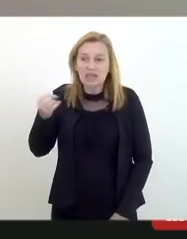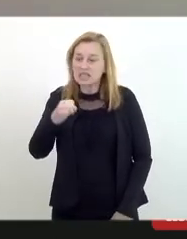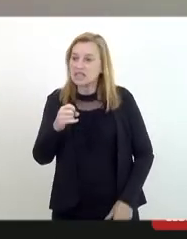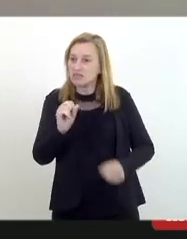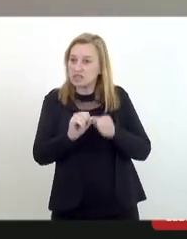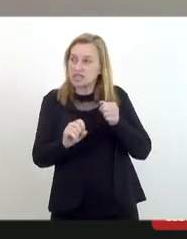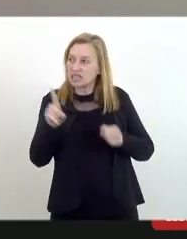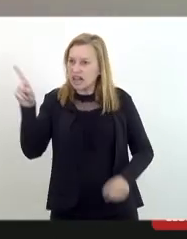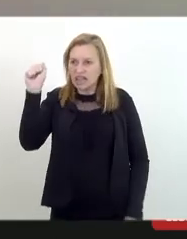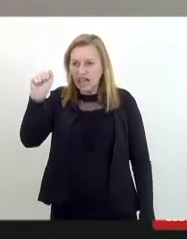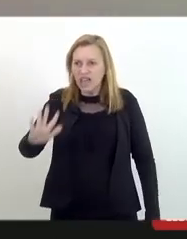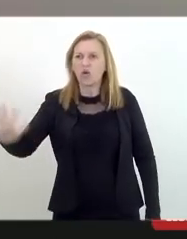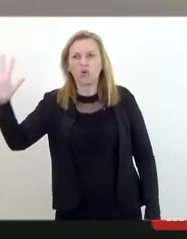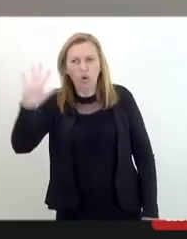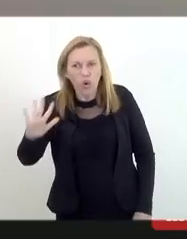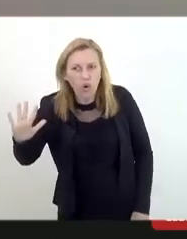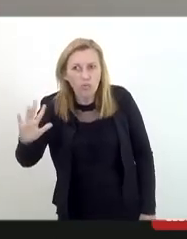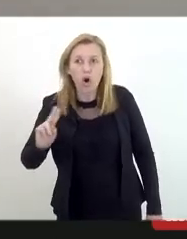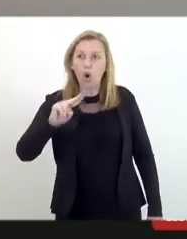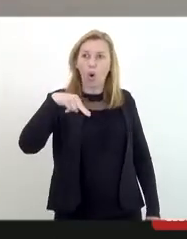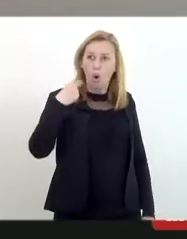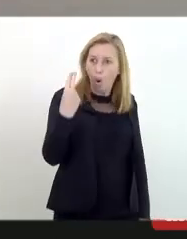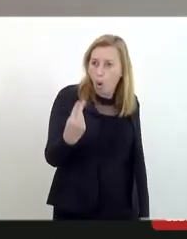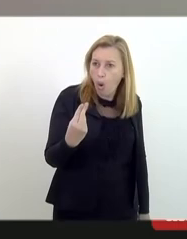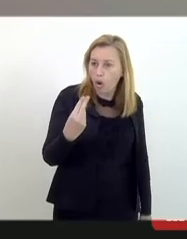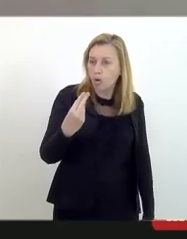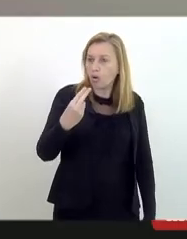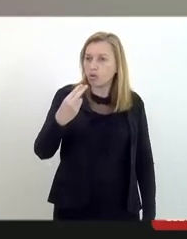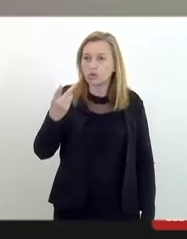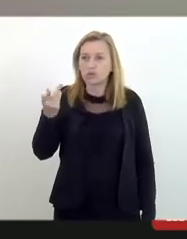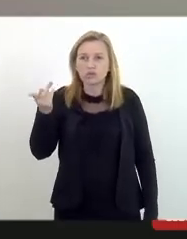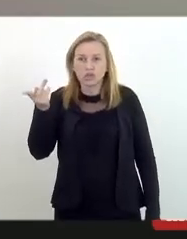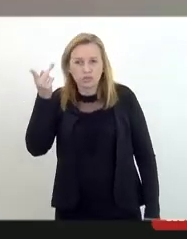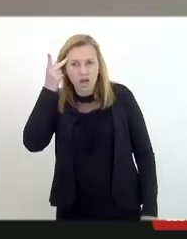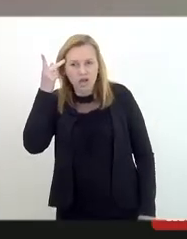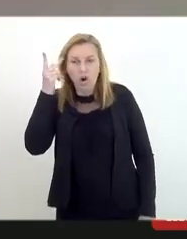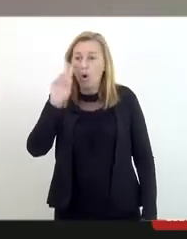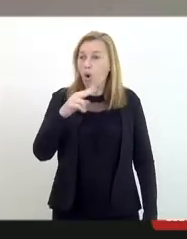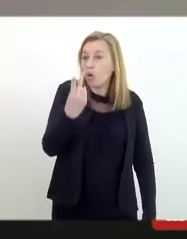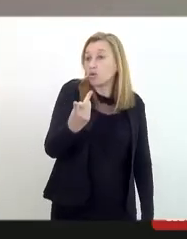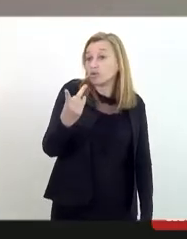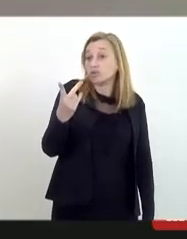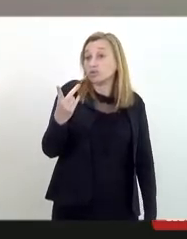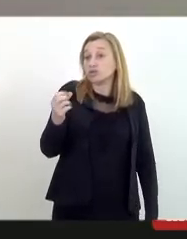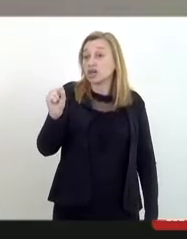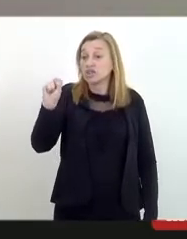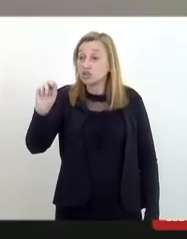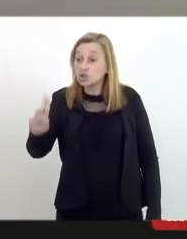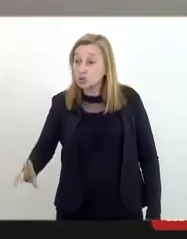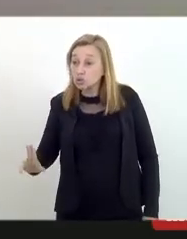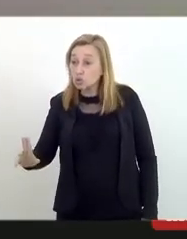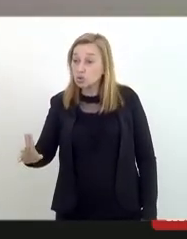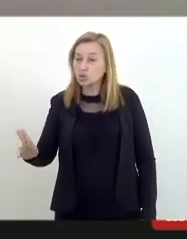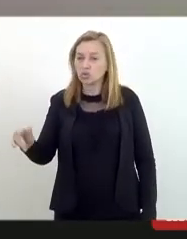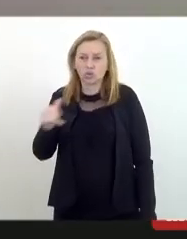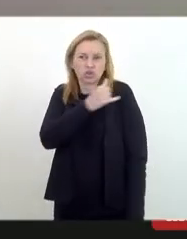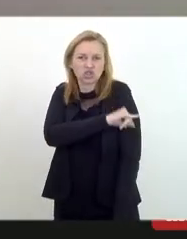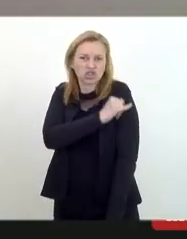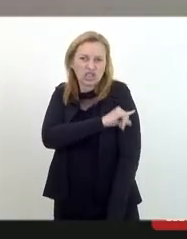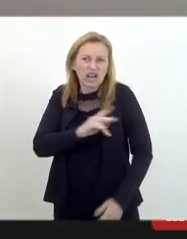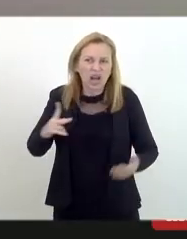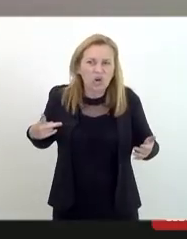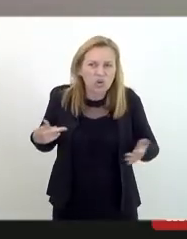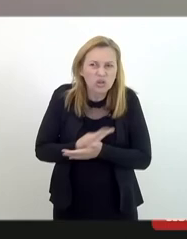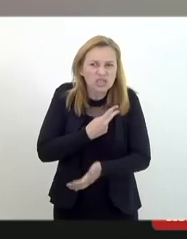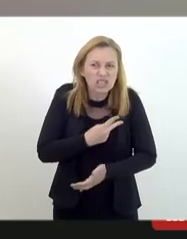na Europa ou nos jardins paulistas ou na zona sul do Rio de Janeiro acontecer alguma coisa